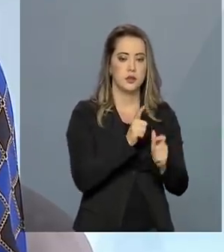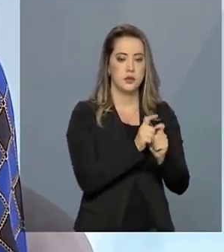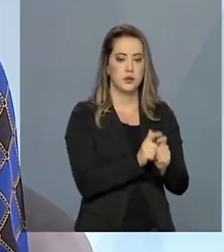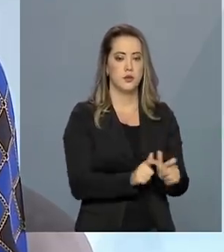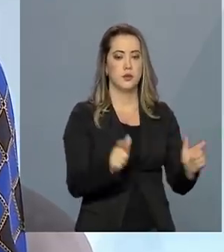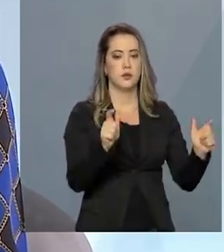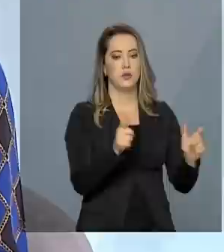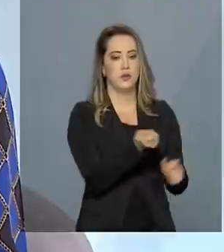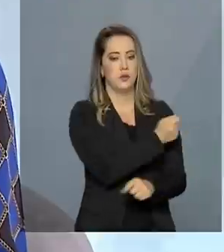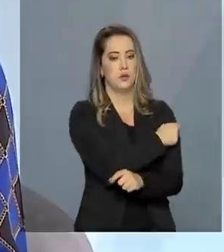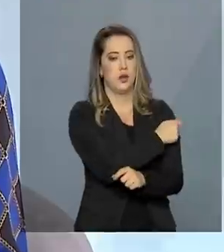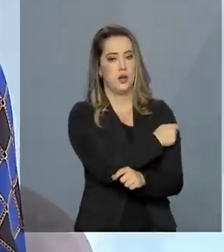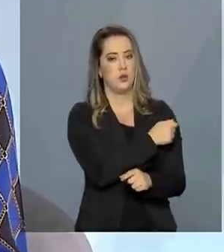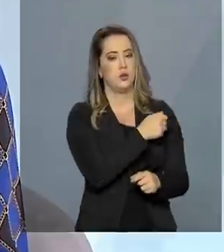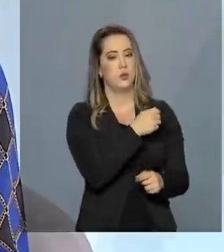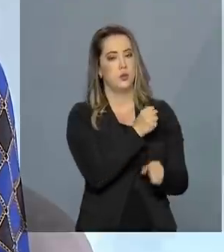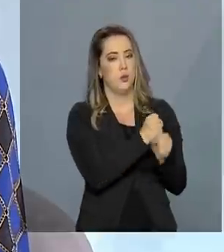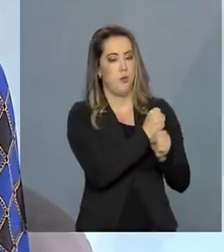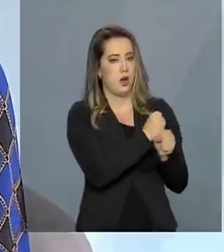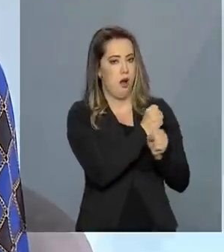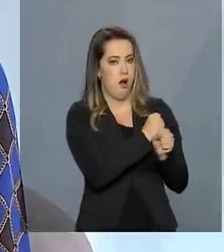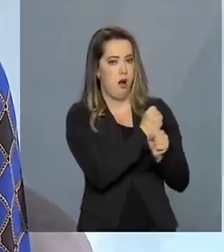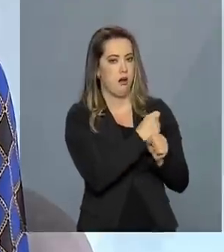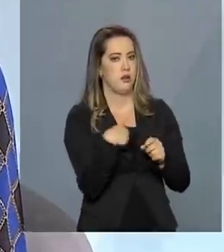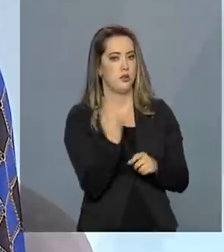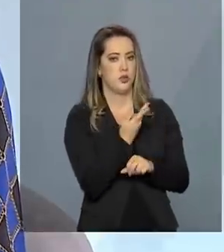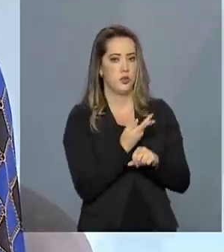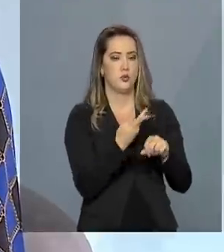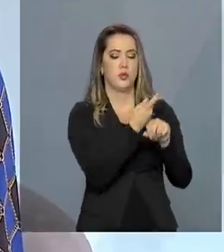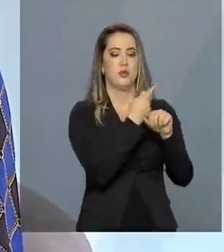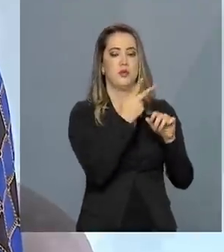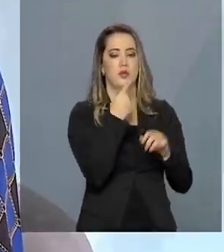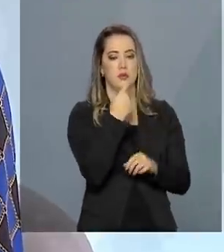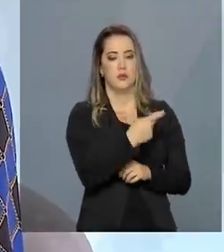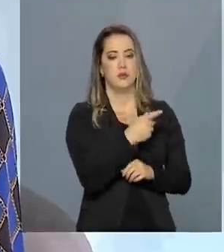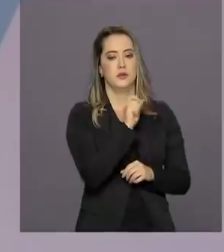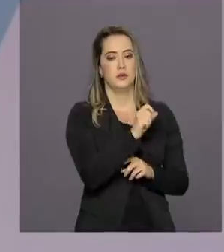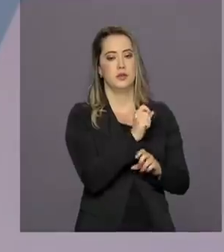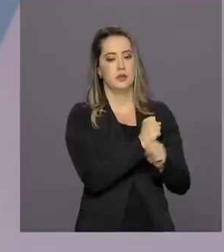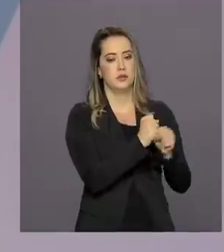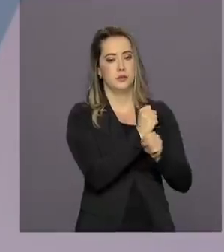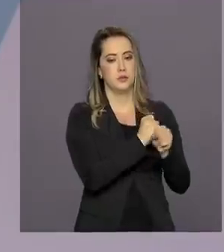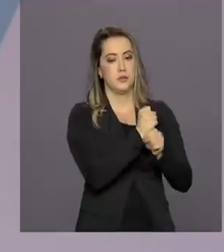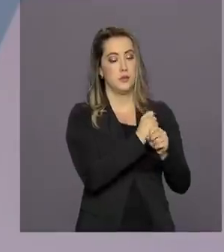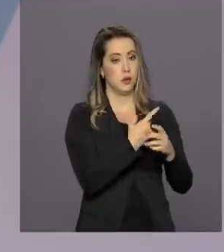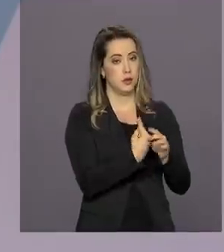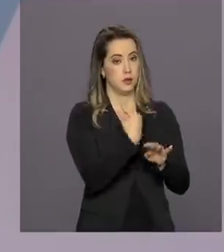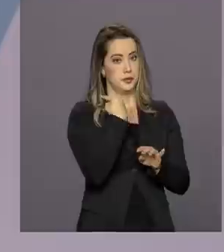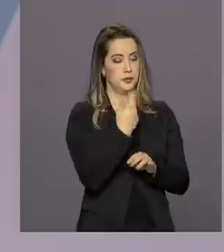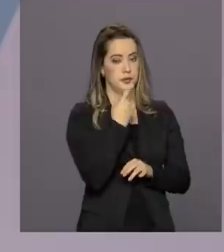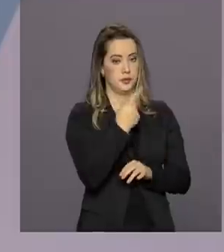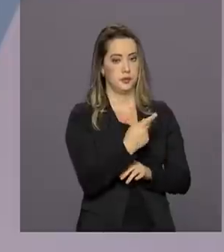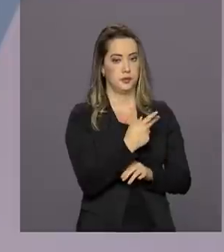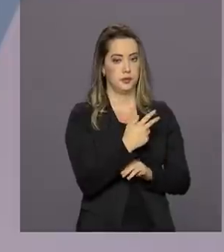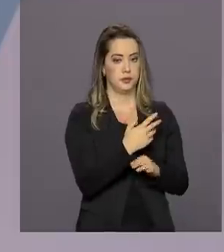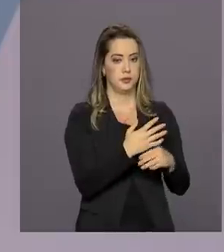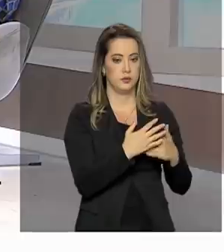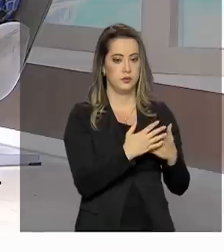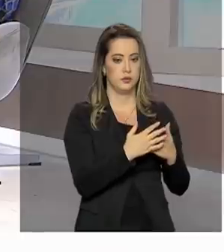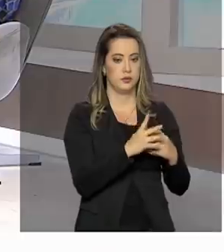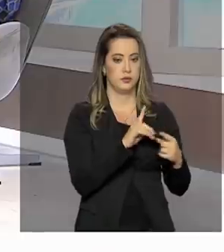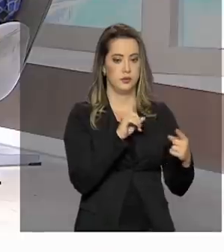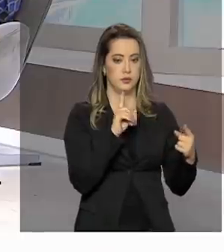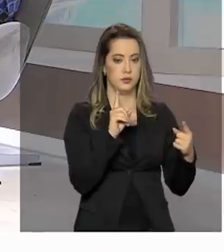aluno-ano, a gente busca esse aumento, como até citei anteriormente no outro bloco. Então, a gente